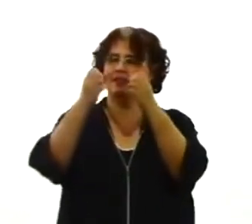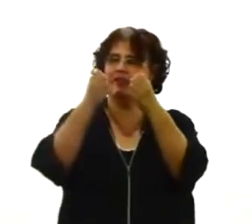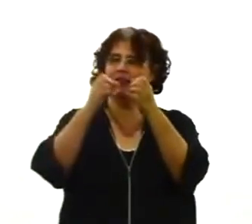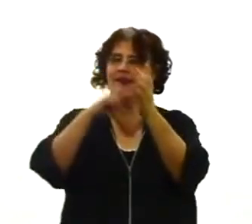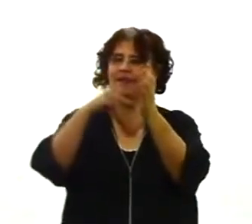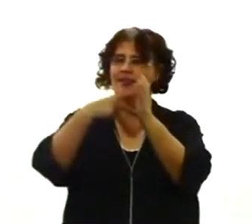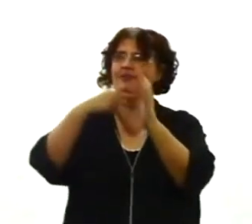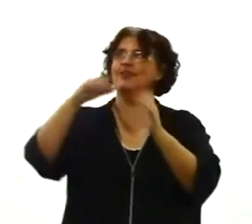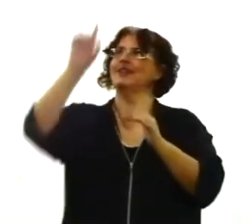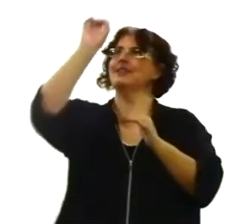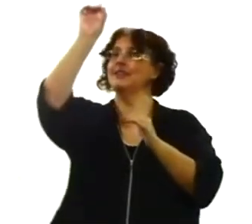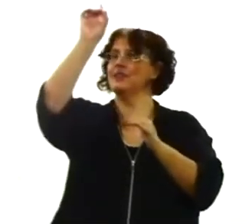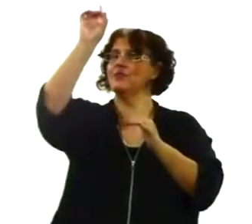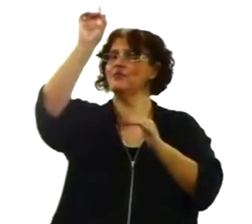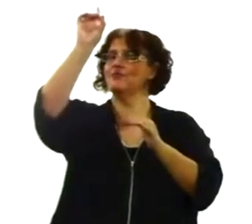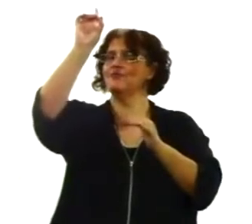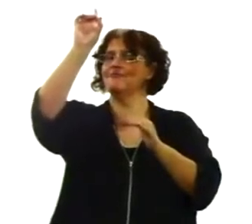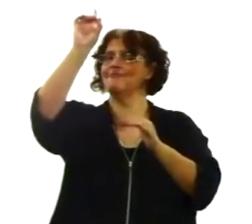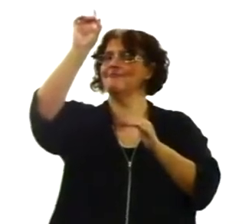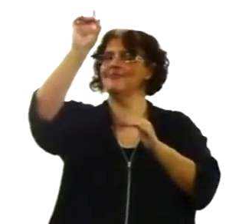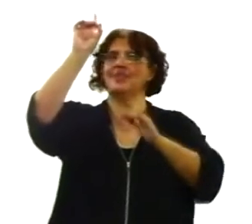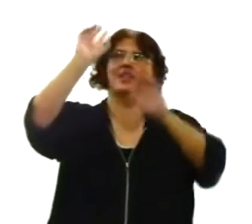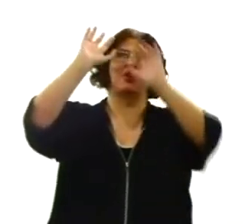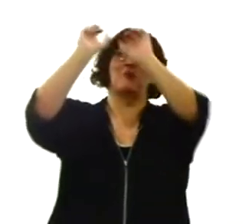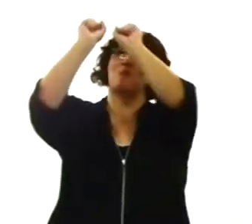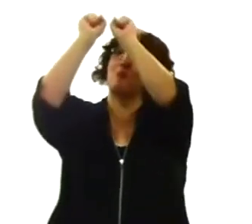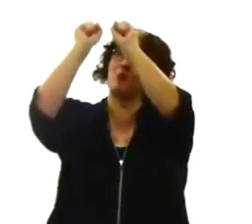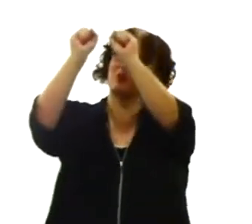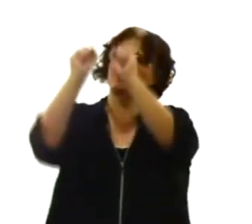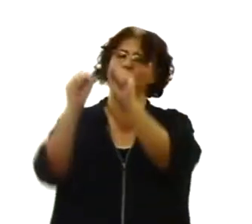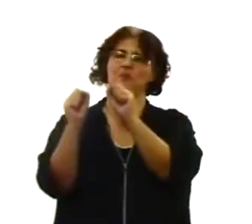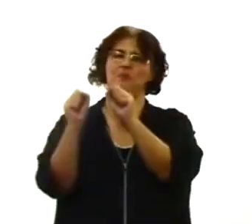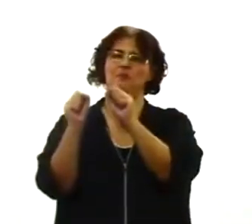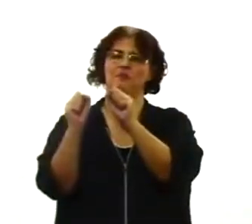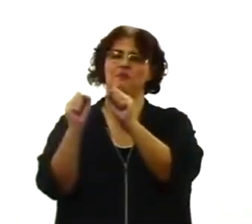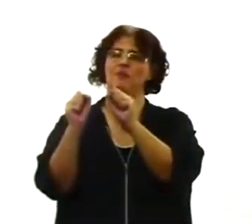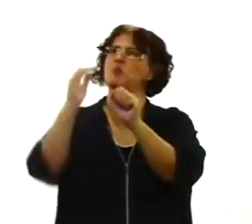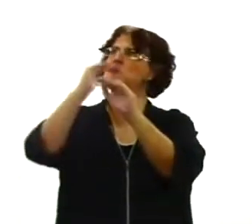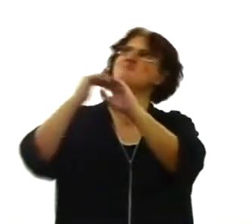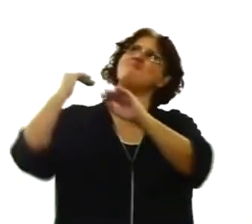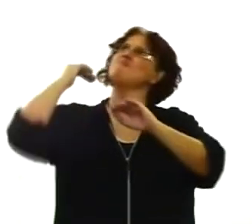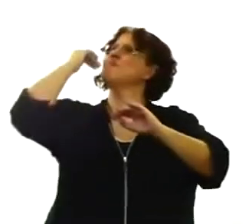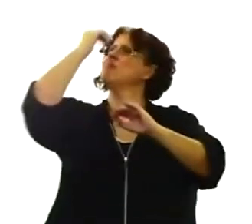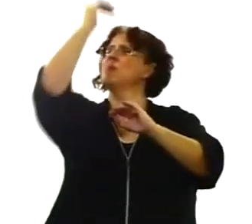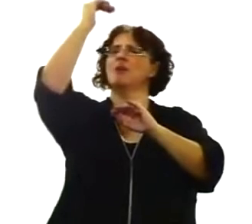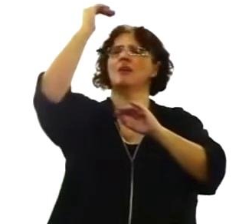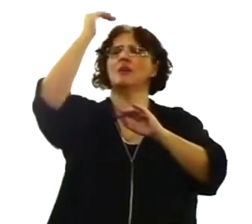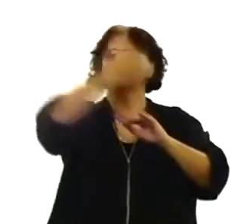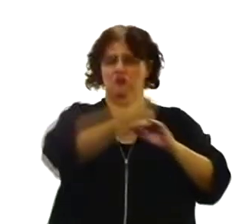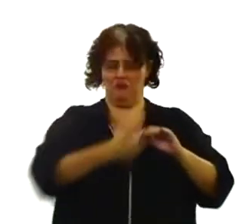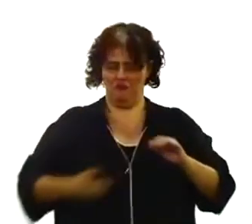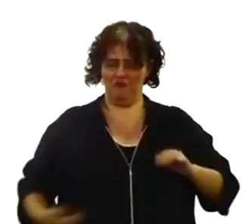mediação, Deus todo poderoso será o soberano, governará